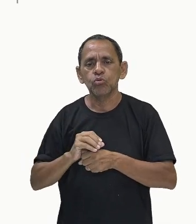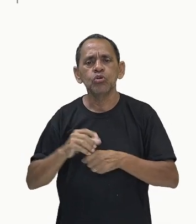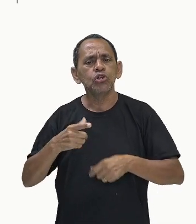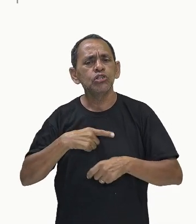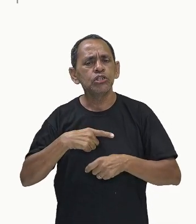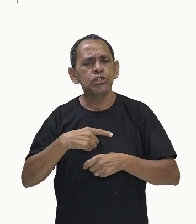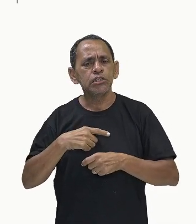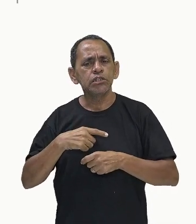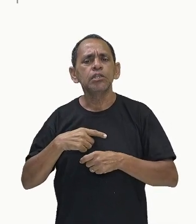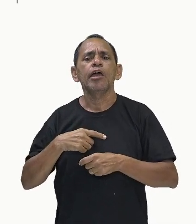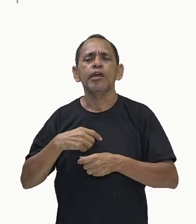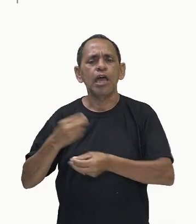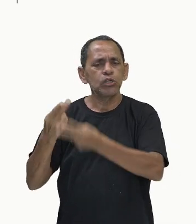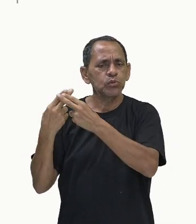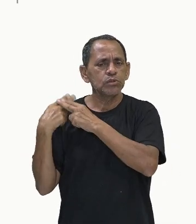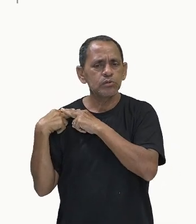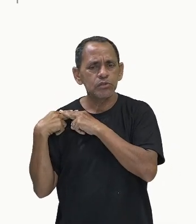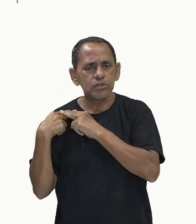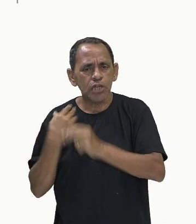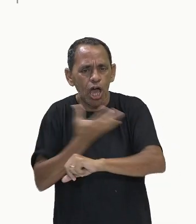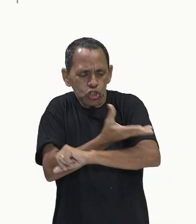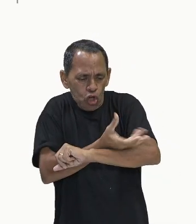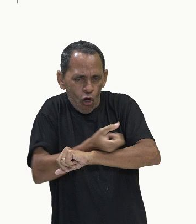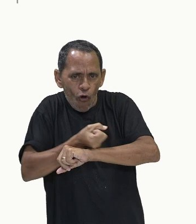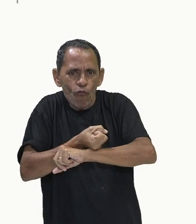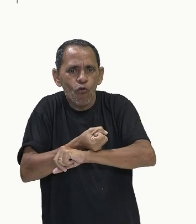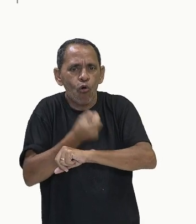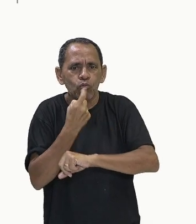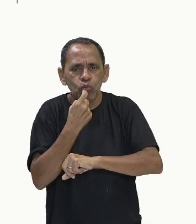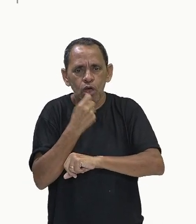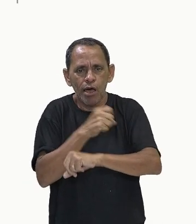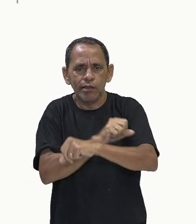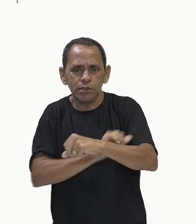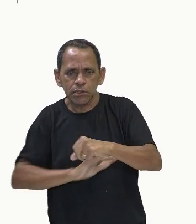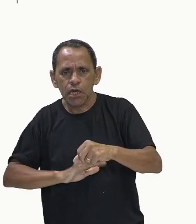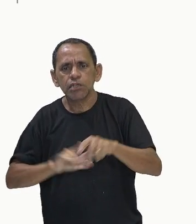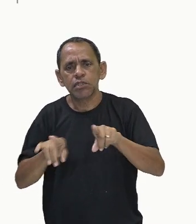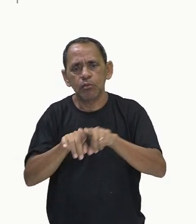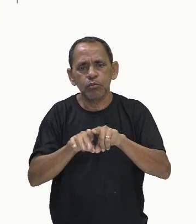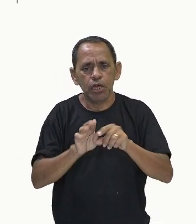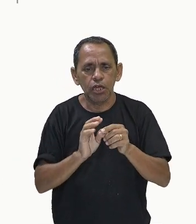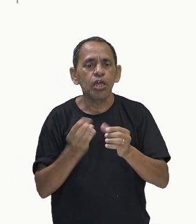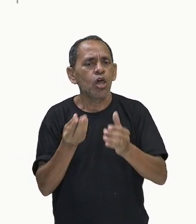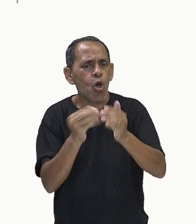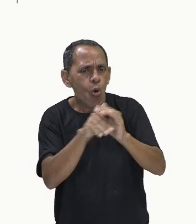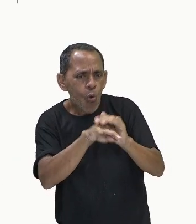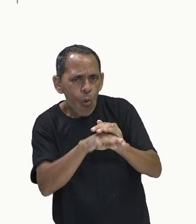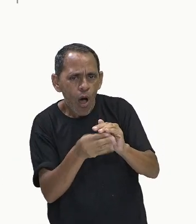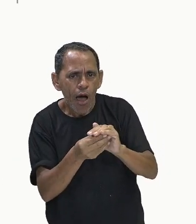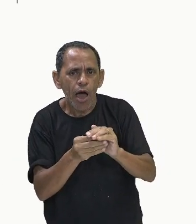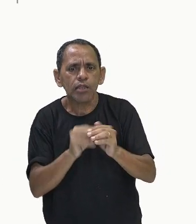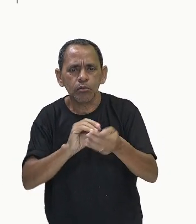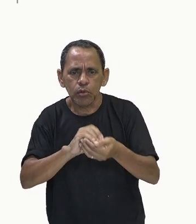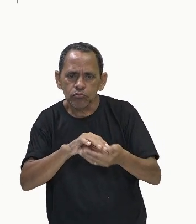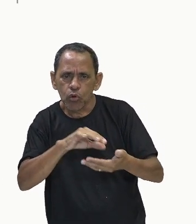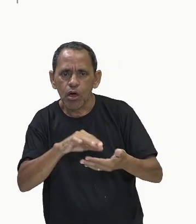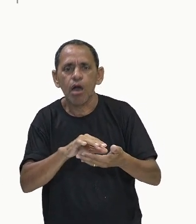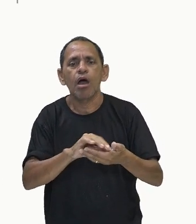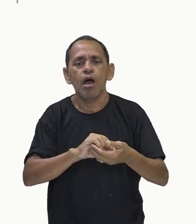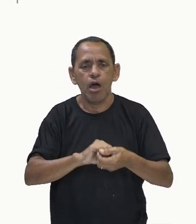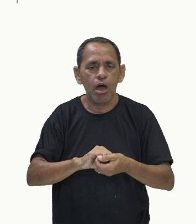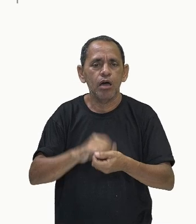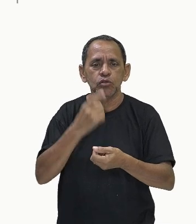função de filtrar o sangue e armazena também glóbulos brancos. Temos aí duas funções do baço.